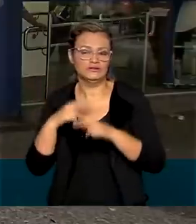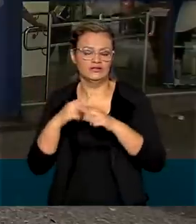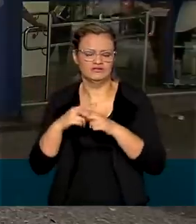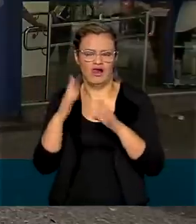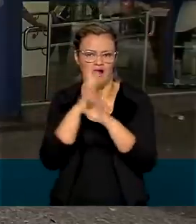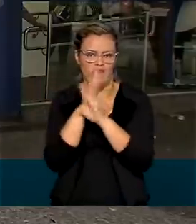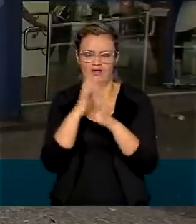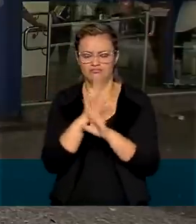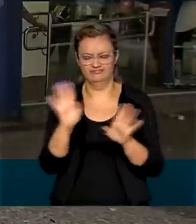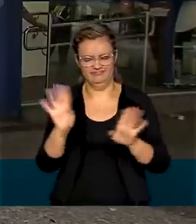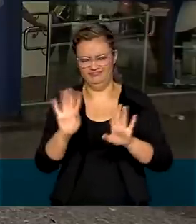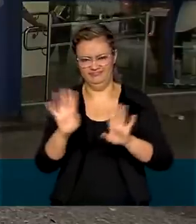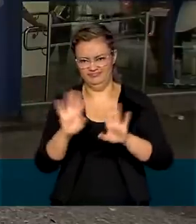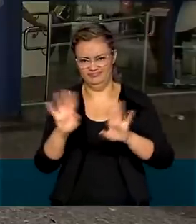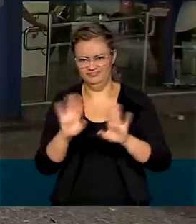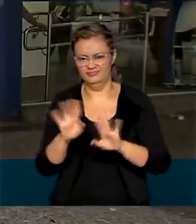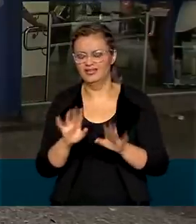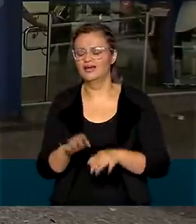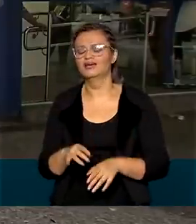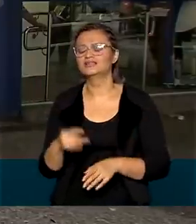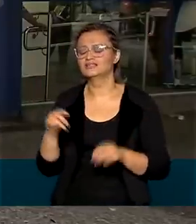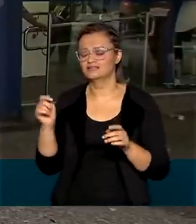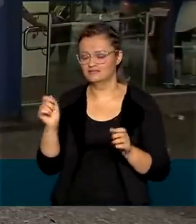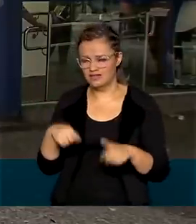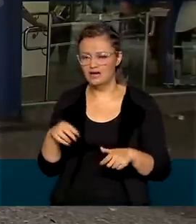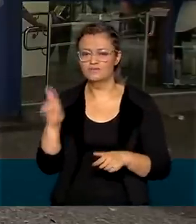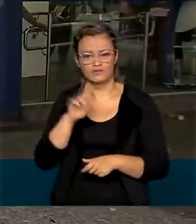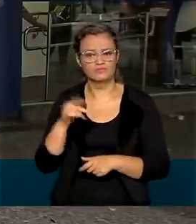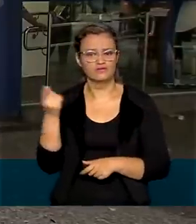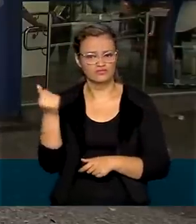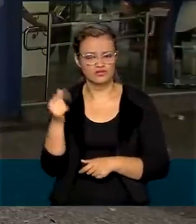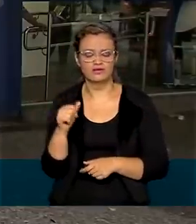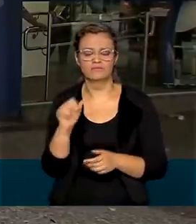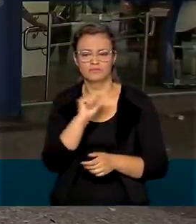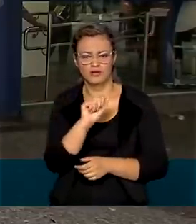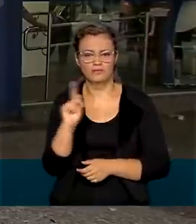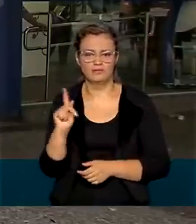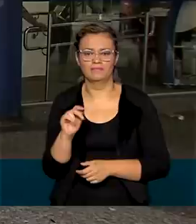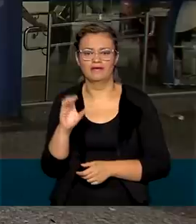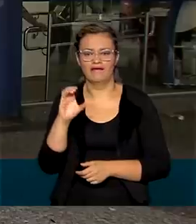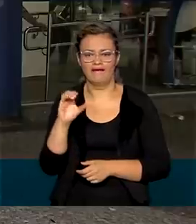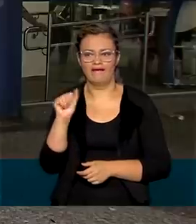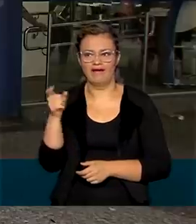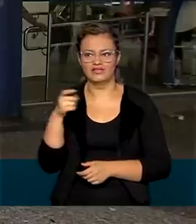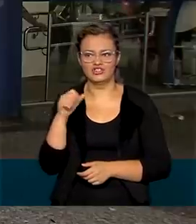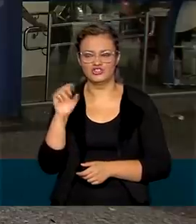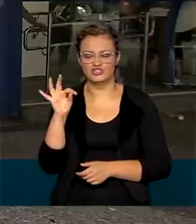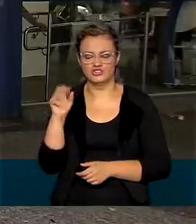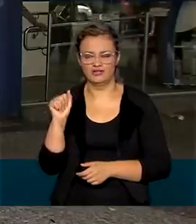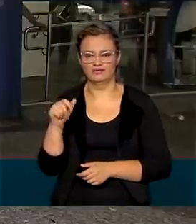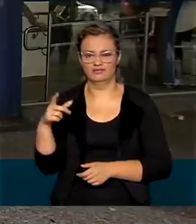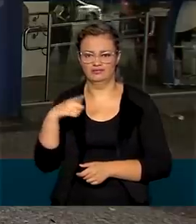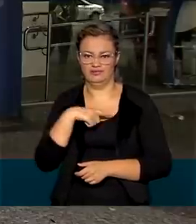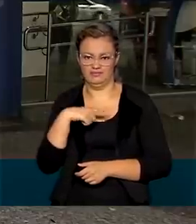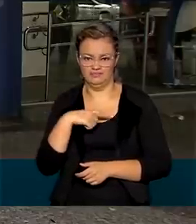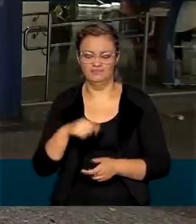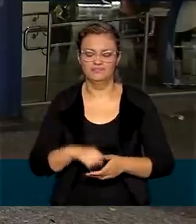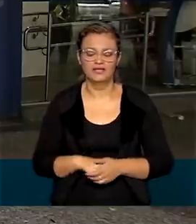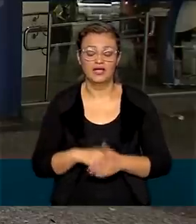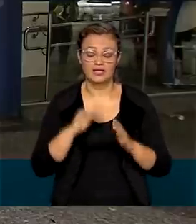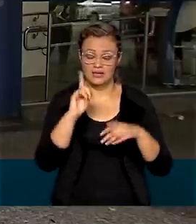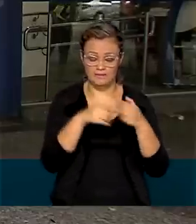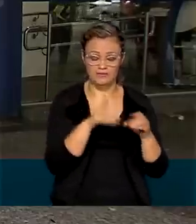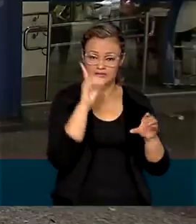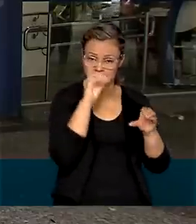provocar aglomerações. Os recursos podem ser movimentados pelo aplicativo Caixa Tem. Só depois de duas a quatro semanas a partir